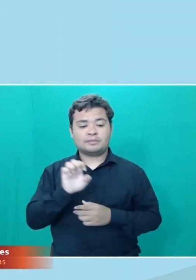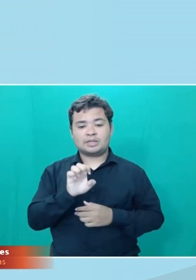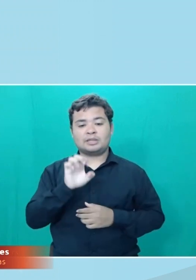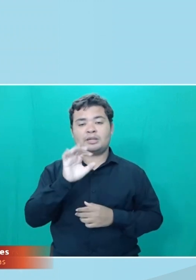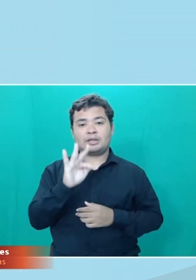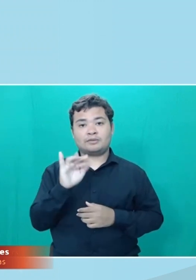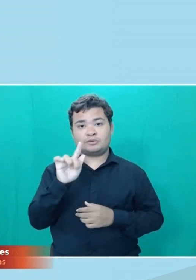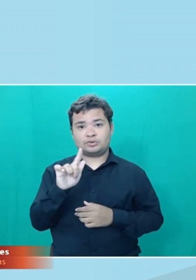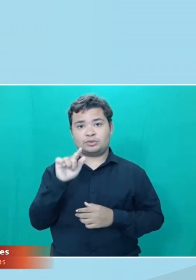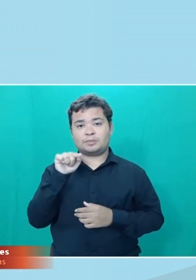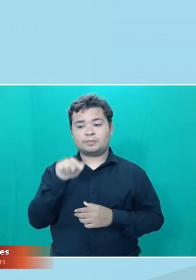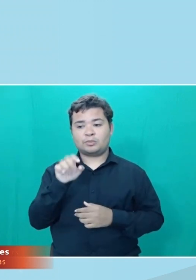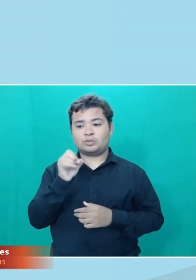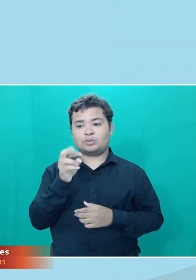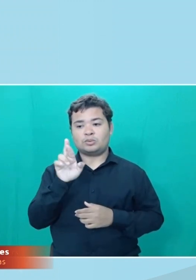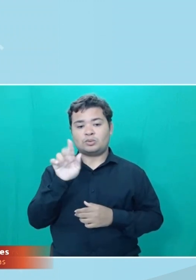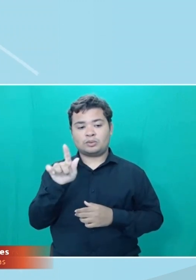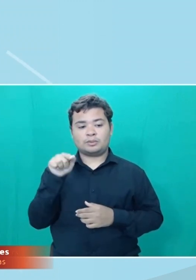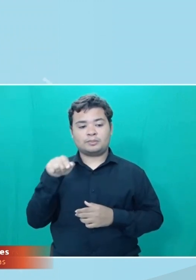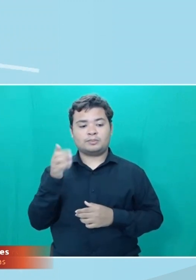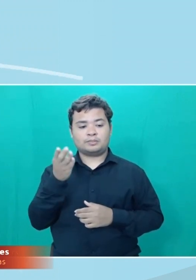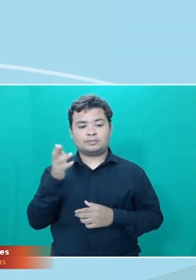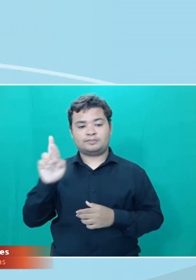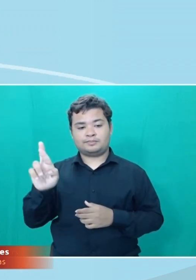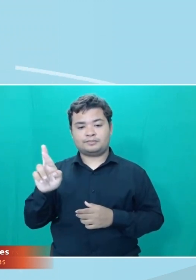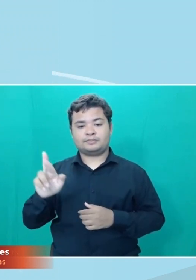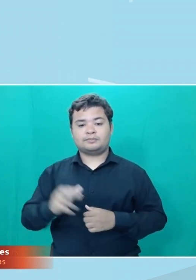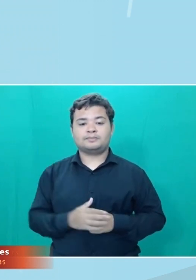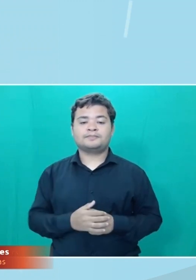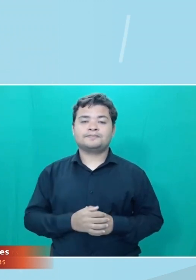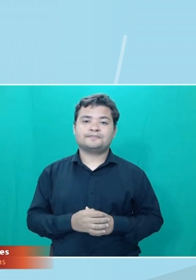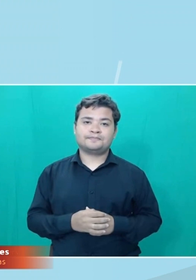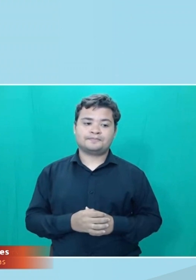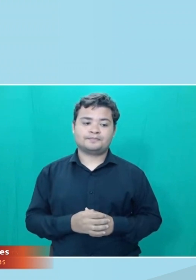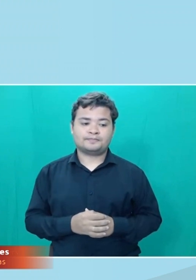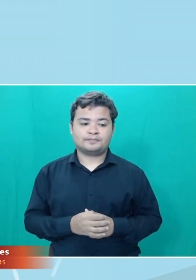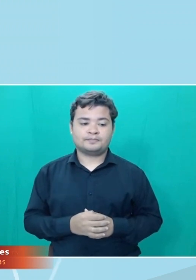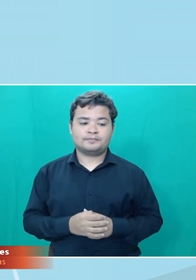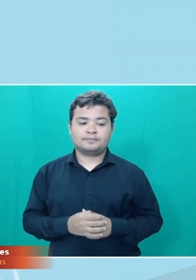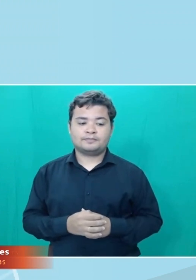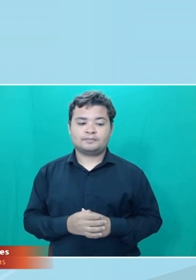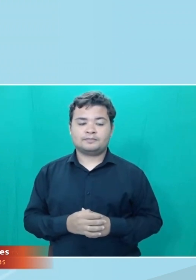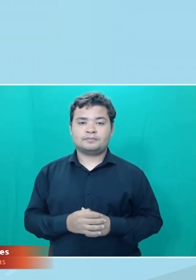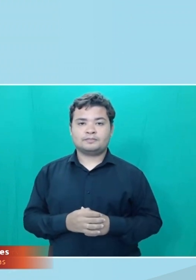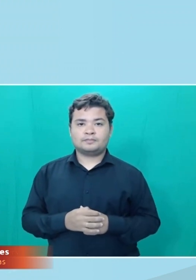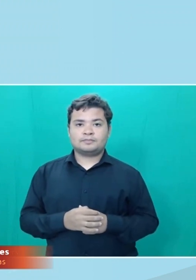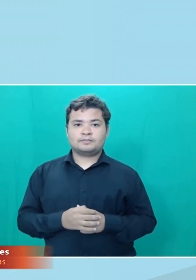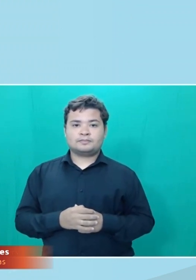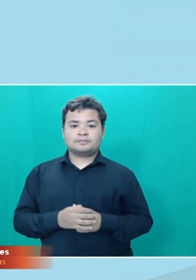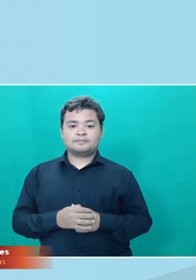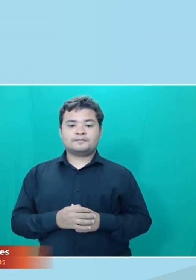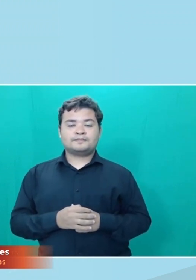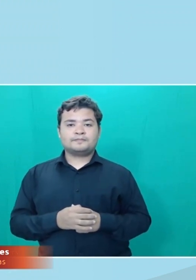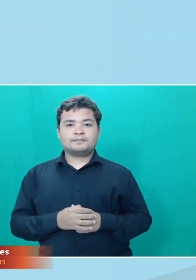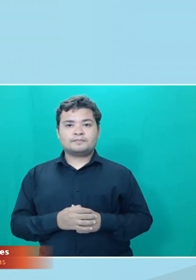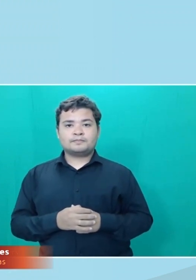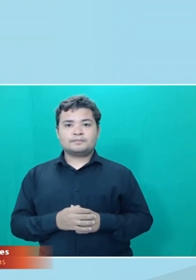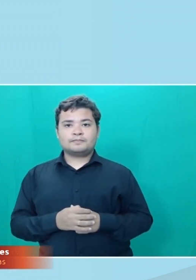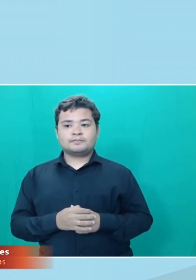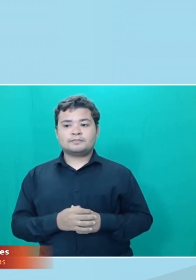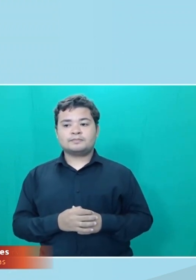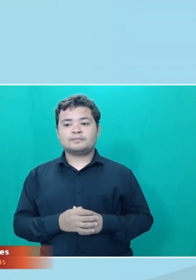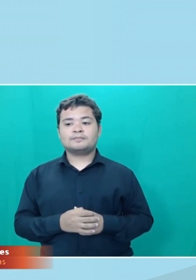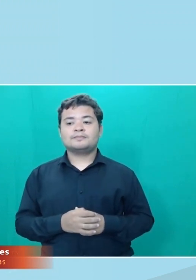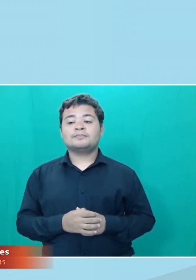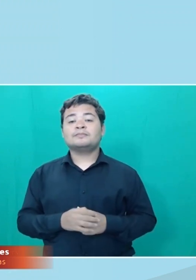efg.org.br. Efg.org.br. Se você, como a gente disse